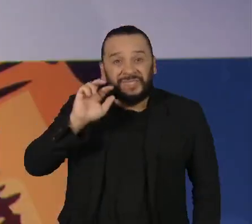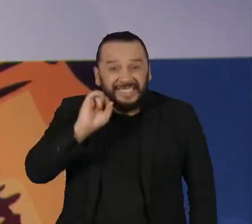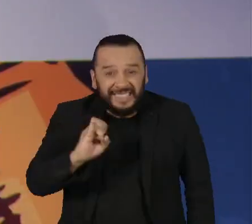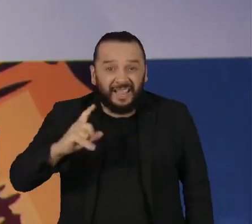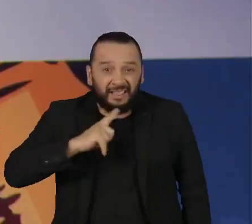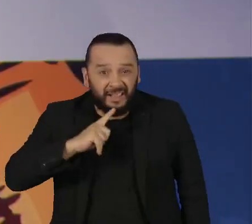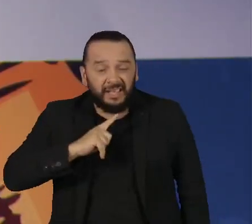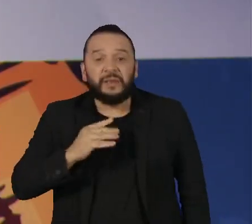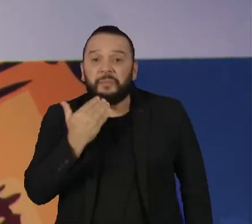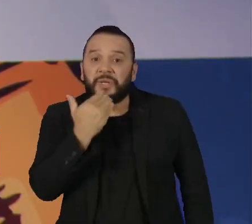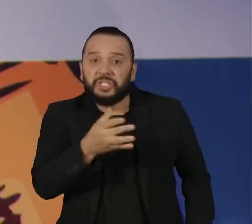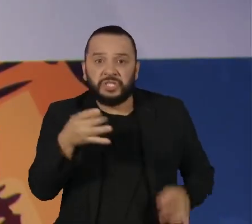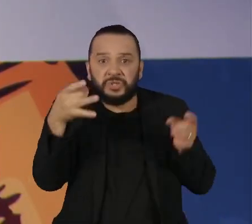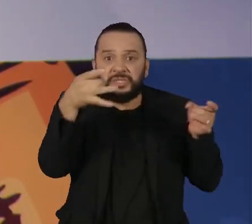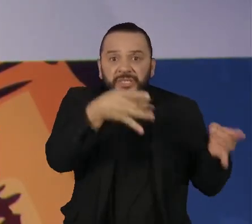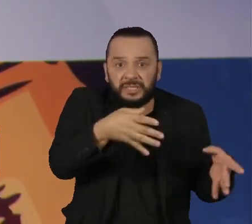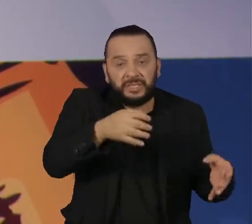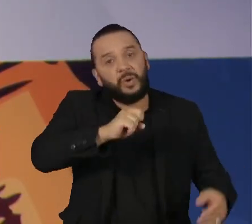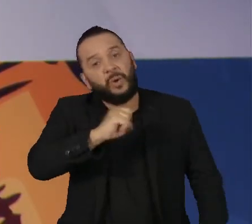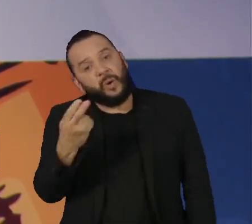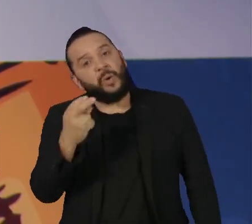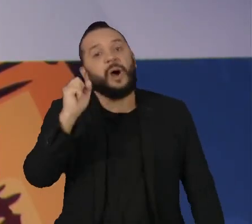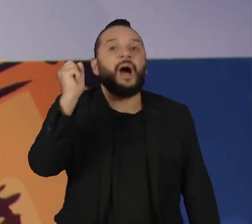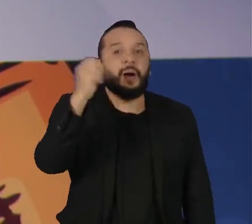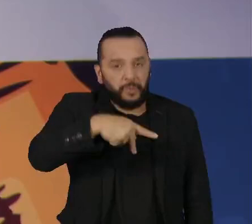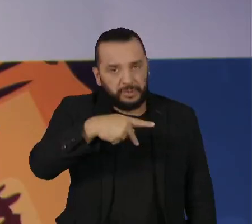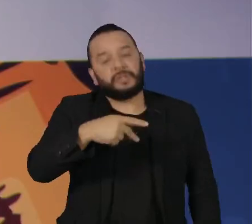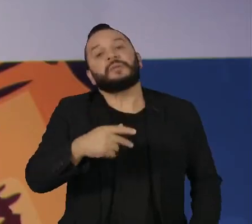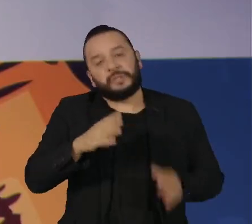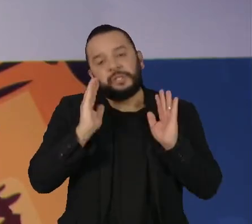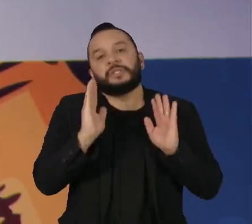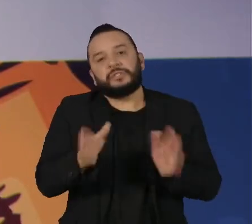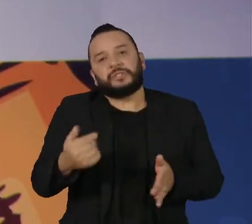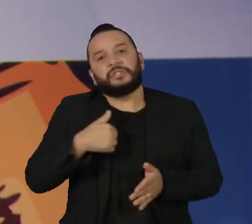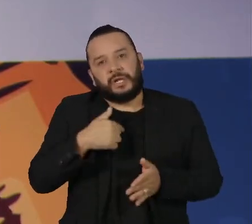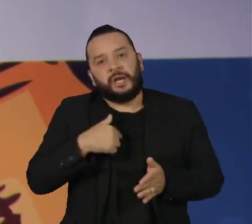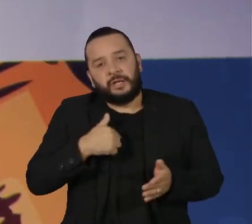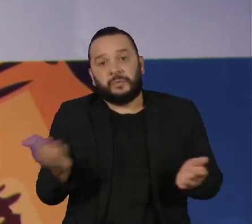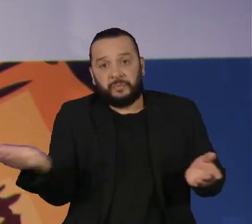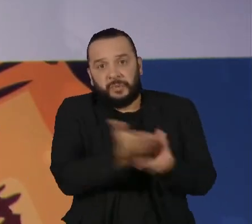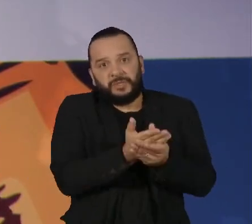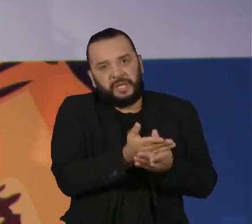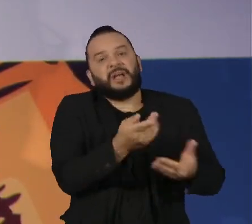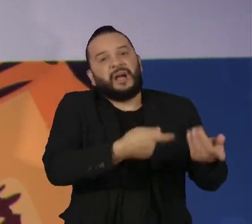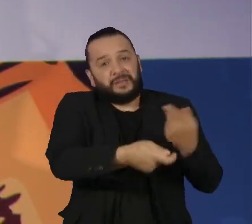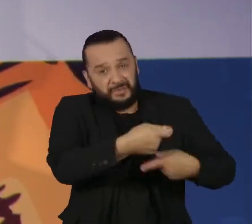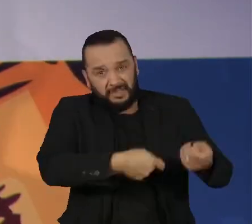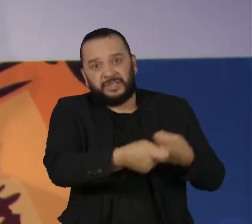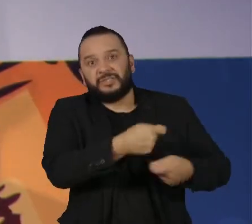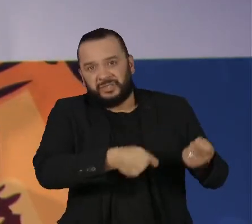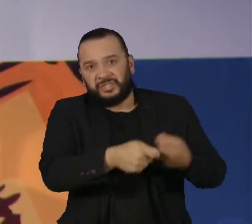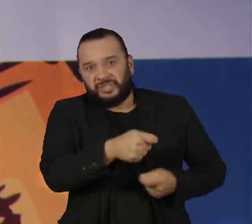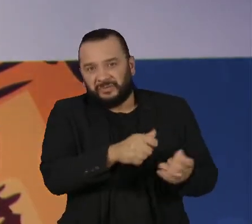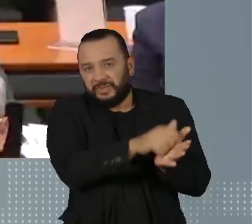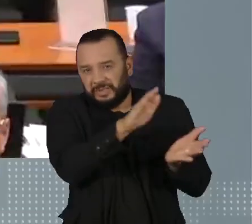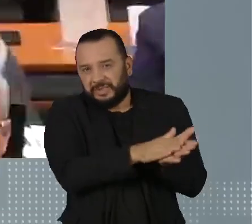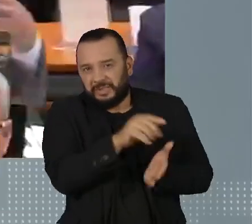pedido exoneração ou aposentadoria voluntária na pendência de processos administrativos disciplinares.